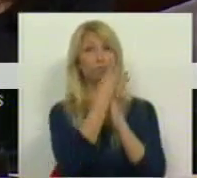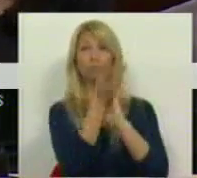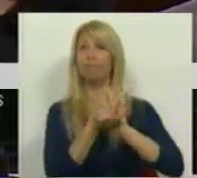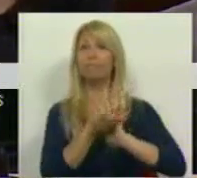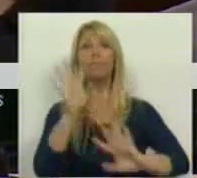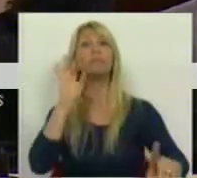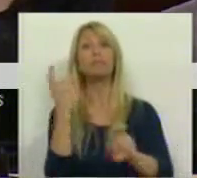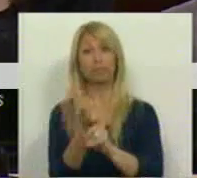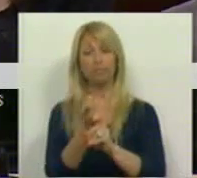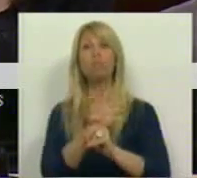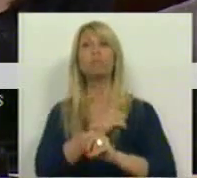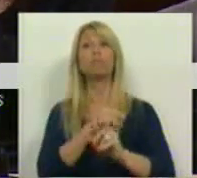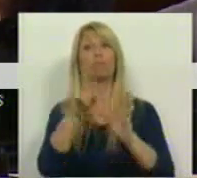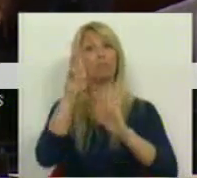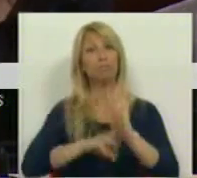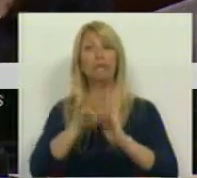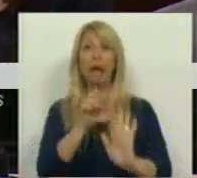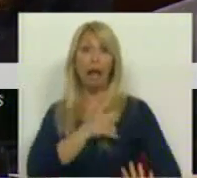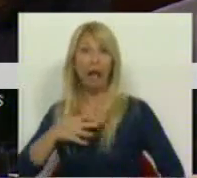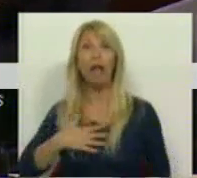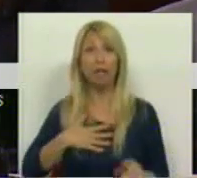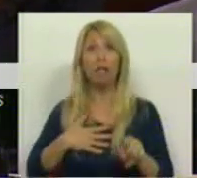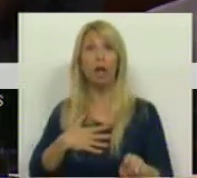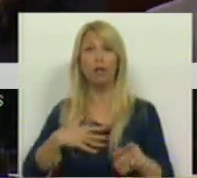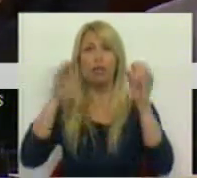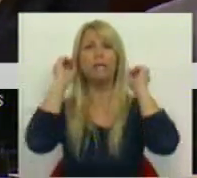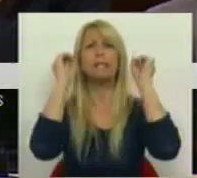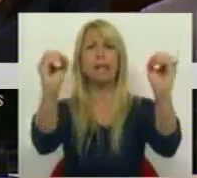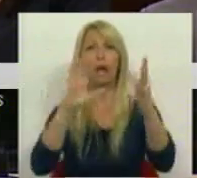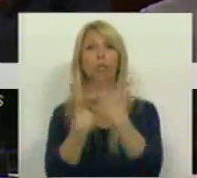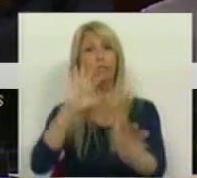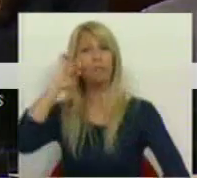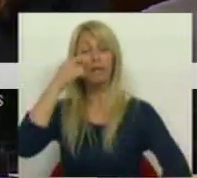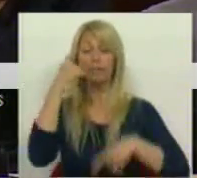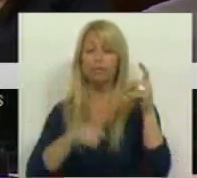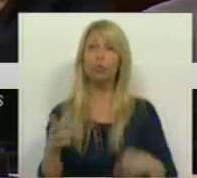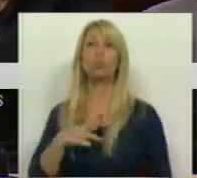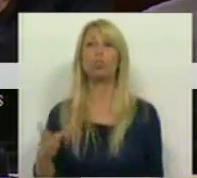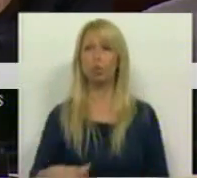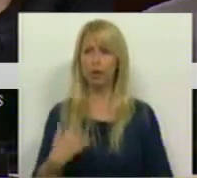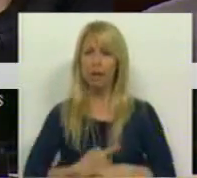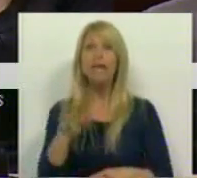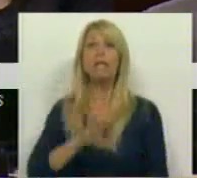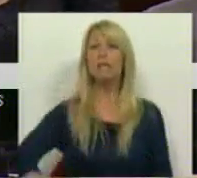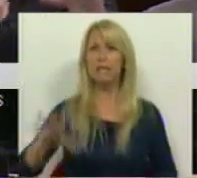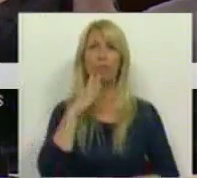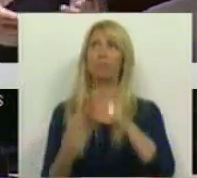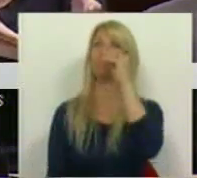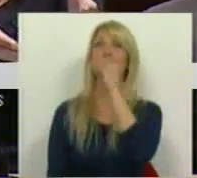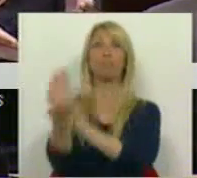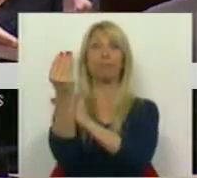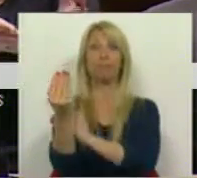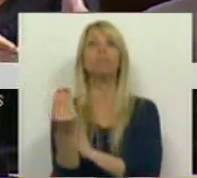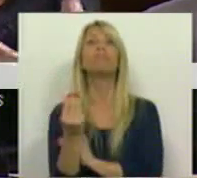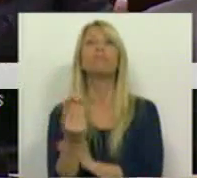a regulação das entidades reguladoras foi nula, foi prejudicial para os portugueses. Tivemos mesmo esta situação caricata, que foi